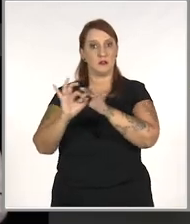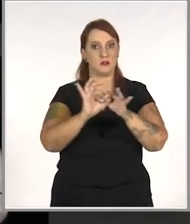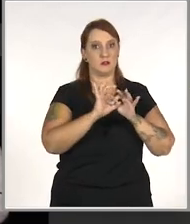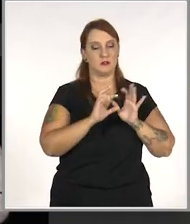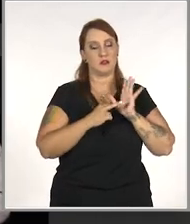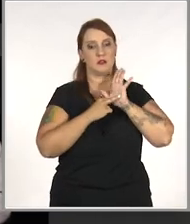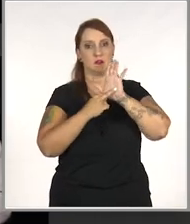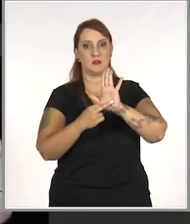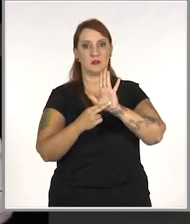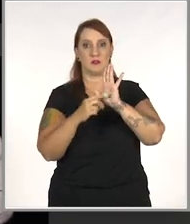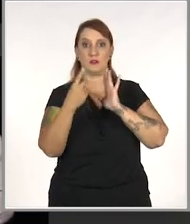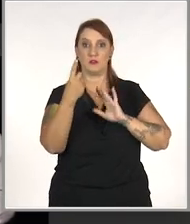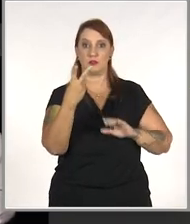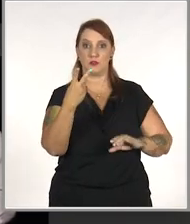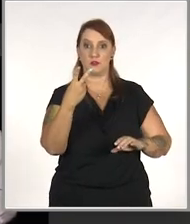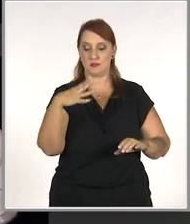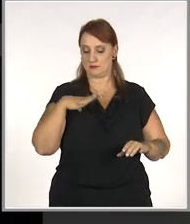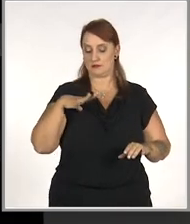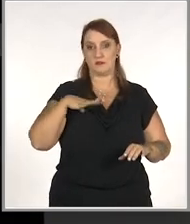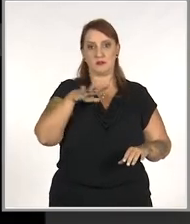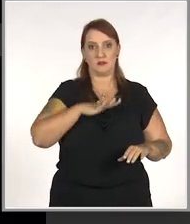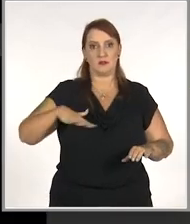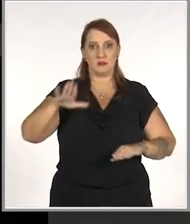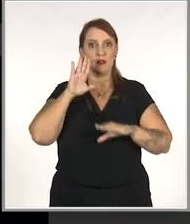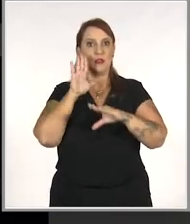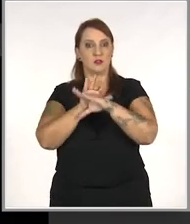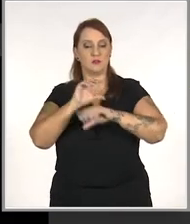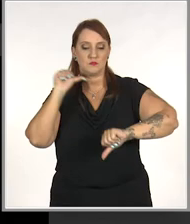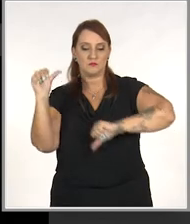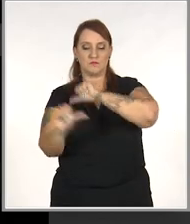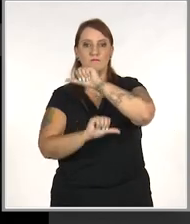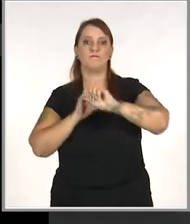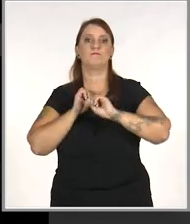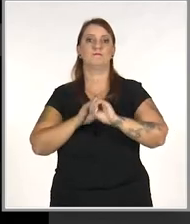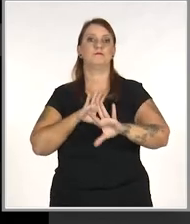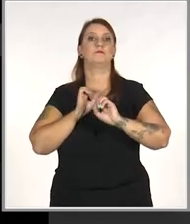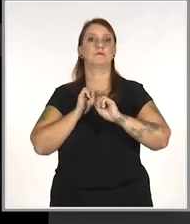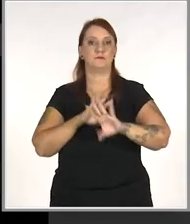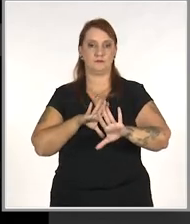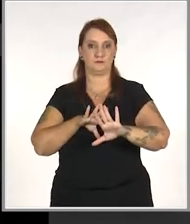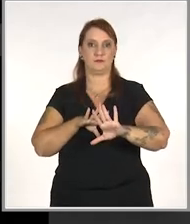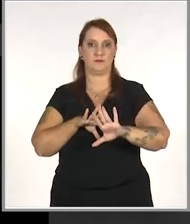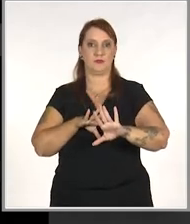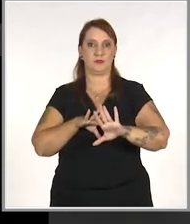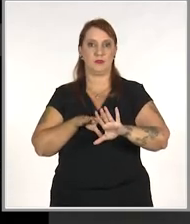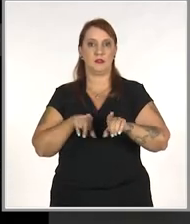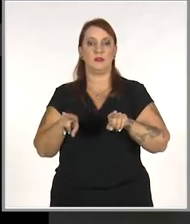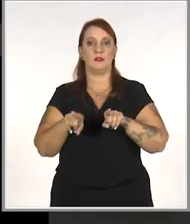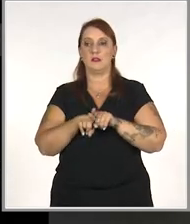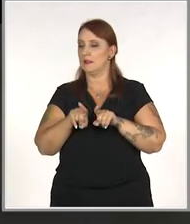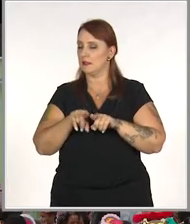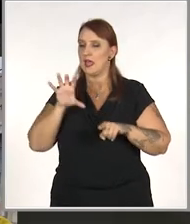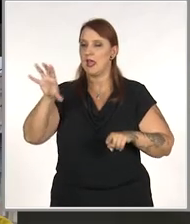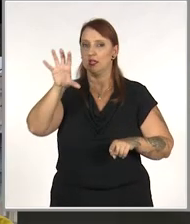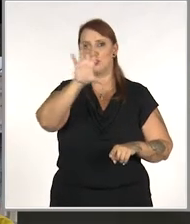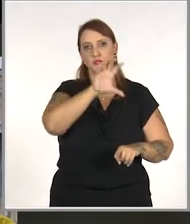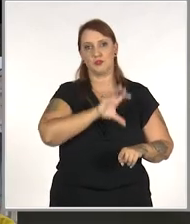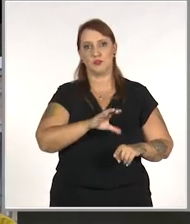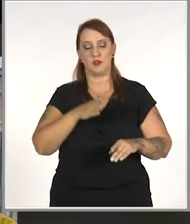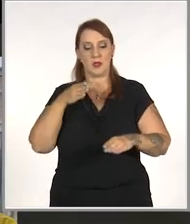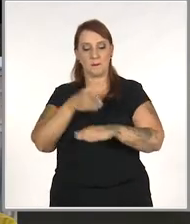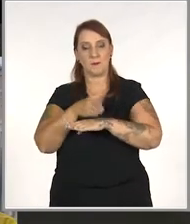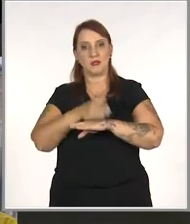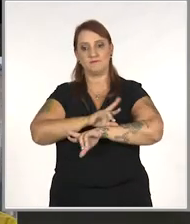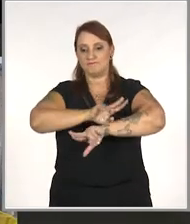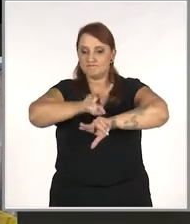representantes de 12 municípios ajudou a mudar a educação na Chapada Diamantina e nas outras regiões. A